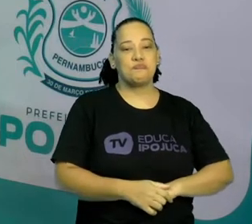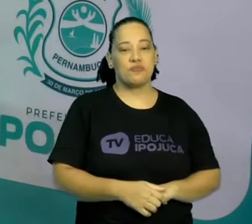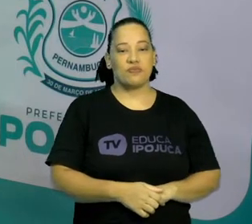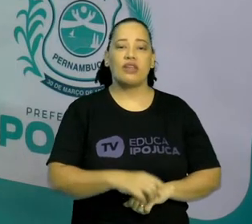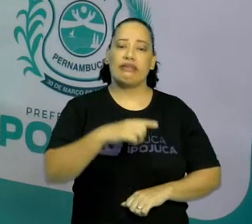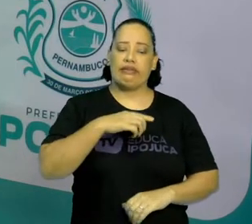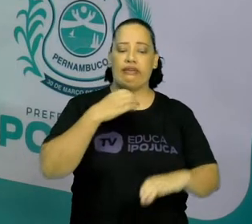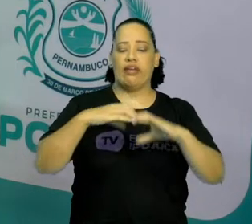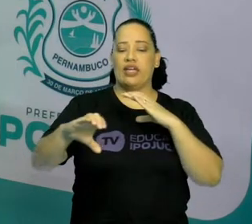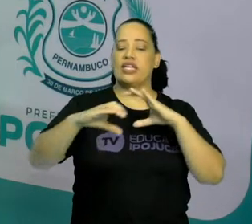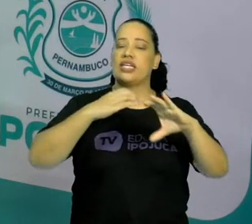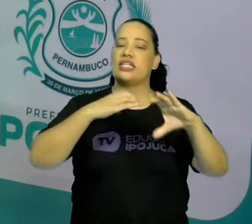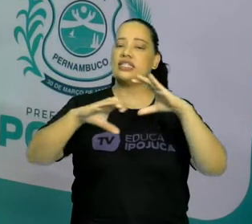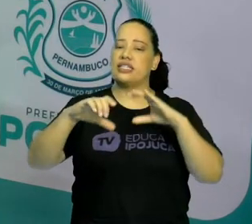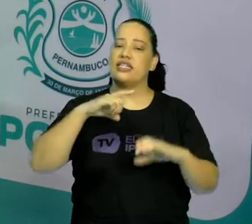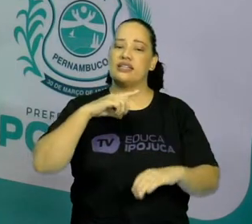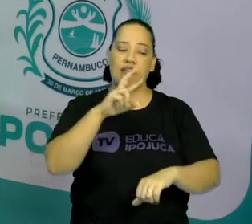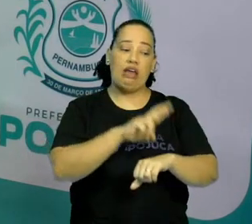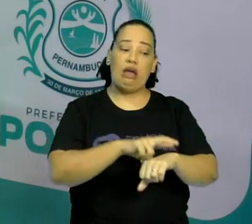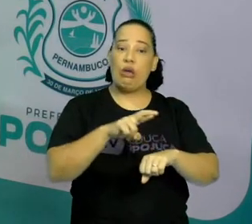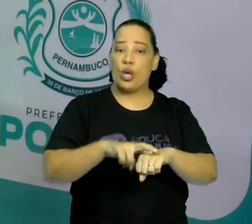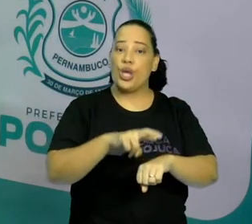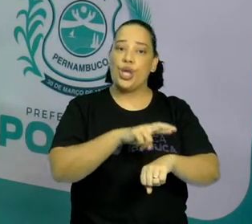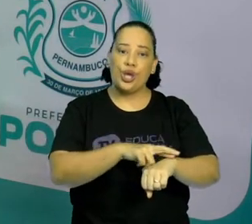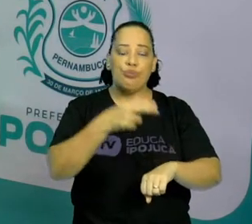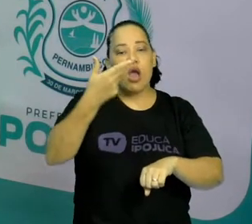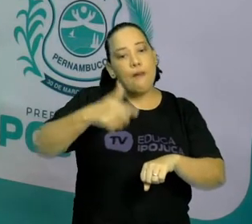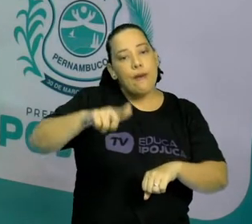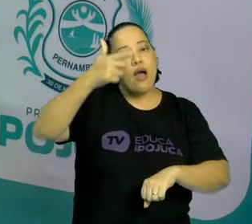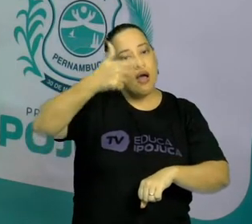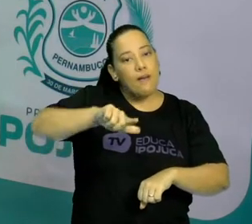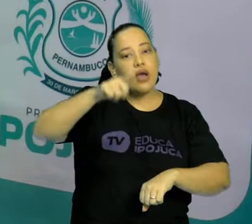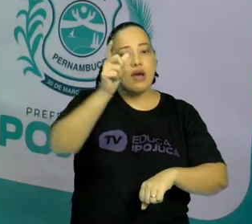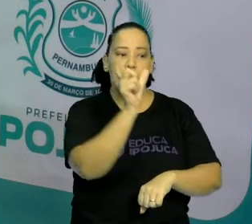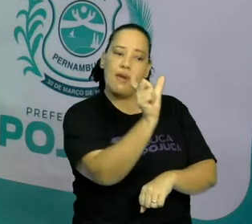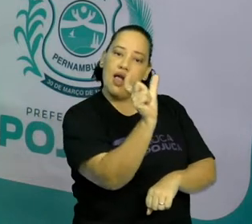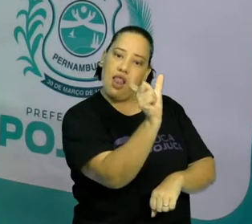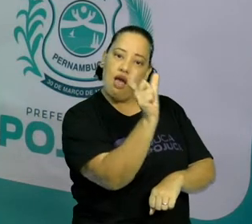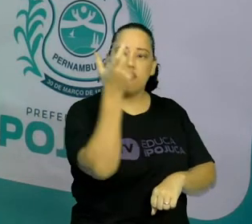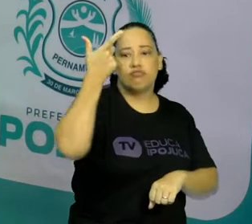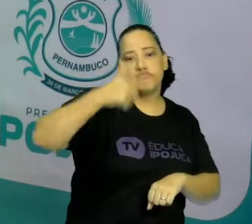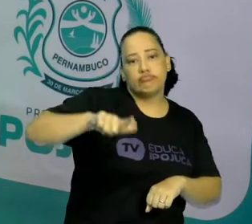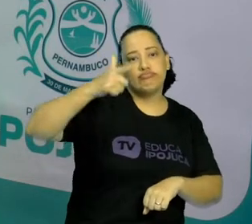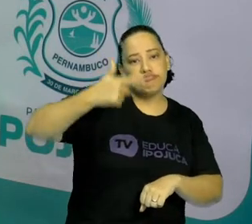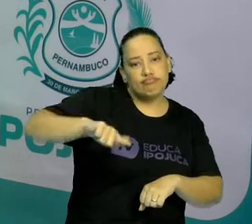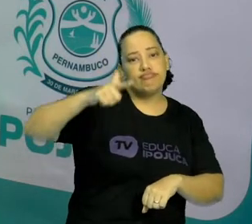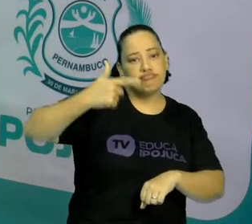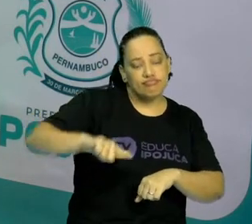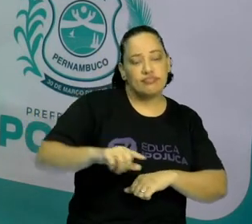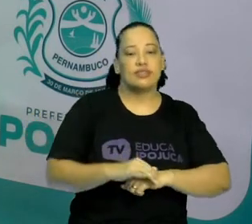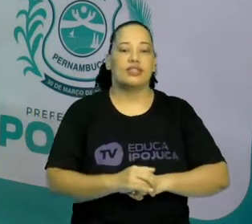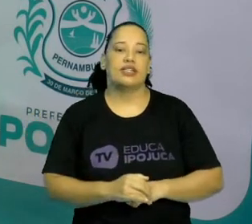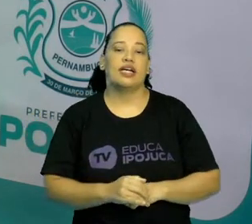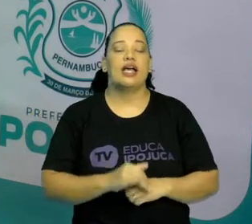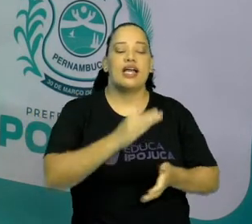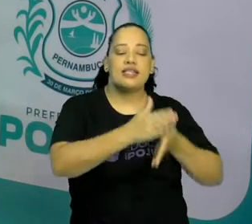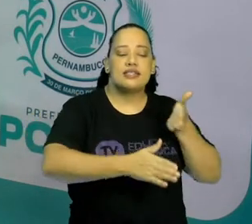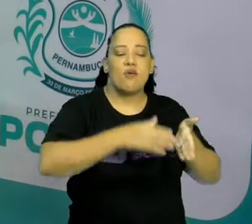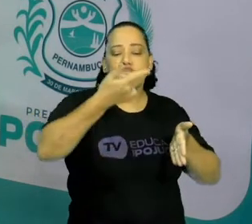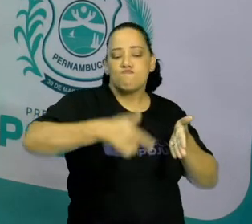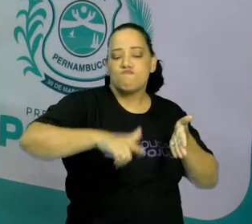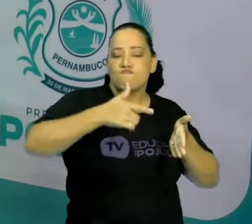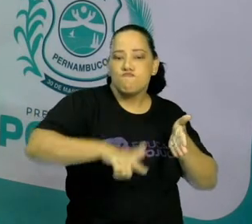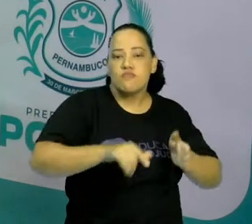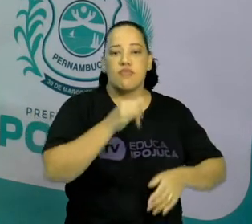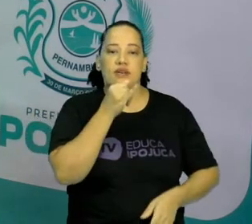aparecem o quê? Muitas rimas e repetições de palavras. Como aqui é o exemplo desta cantiga